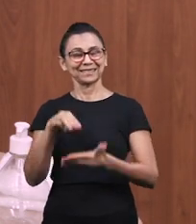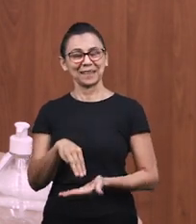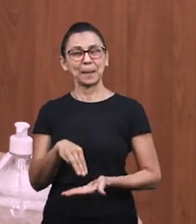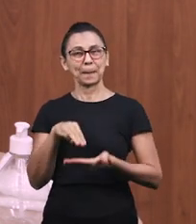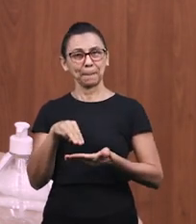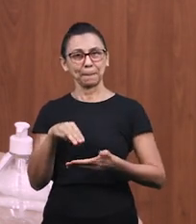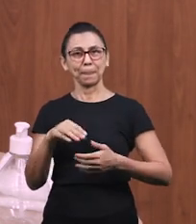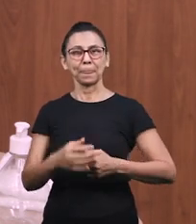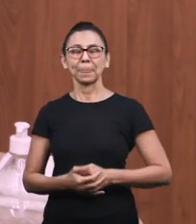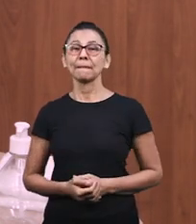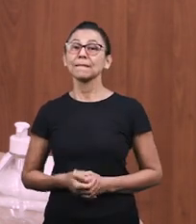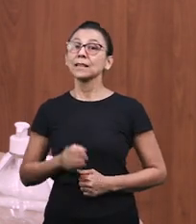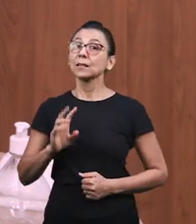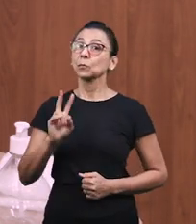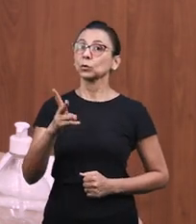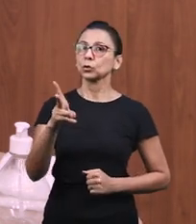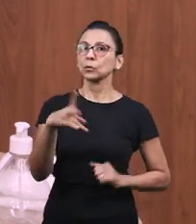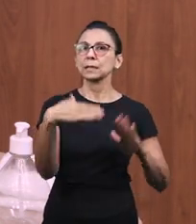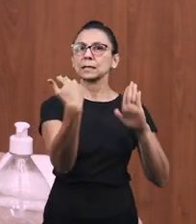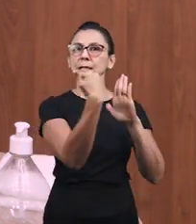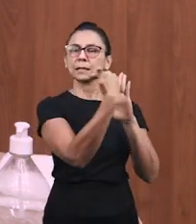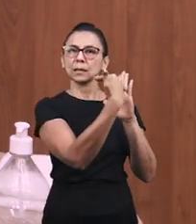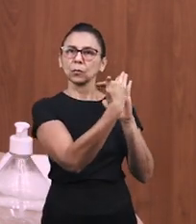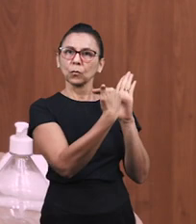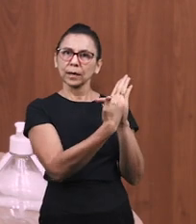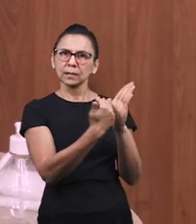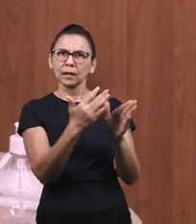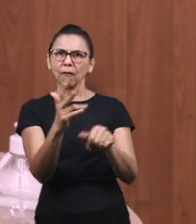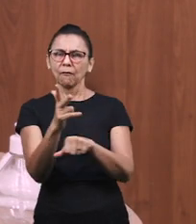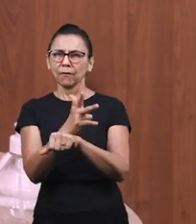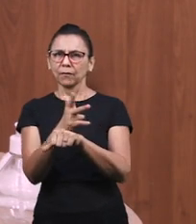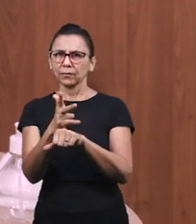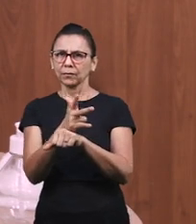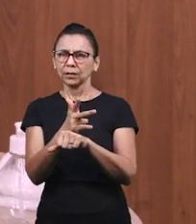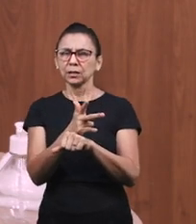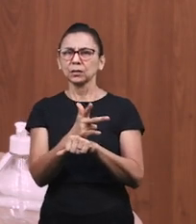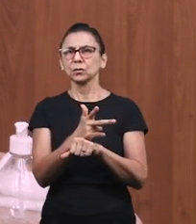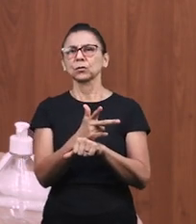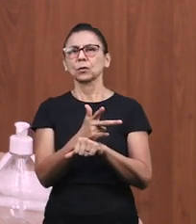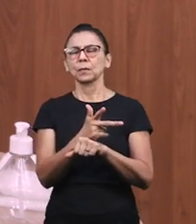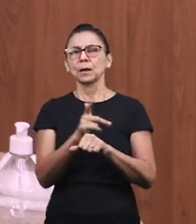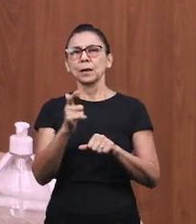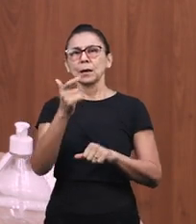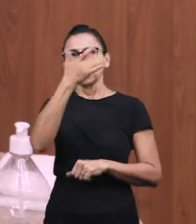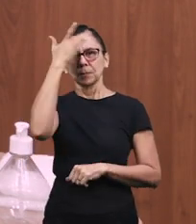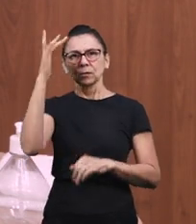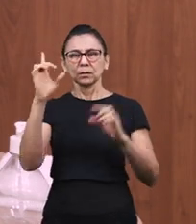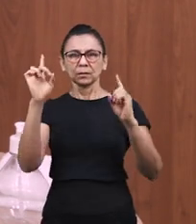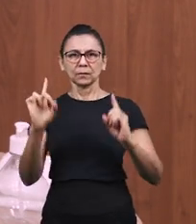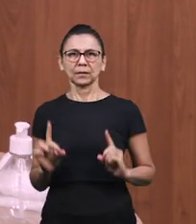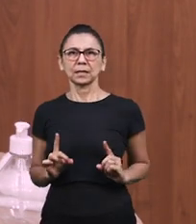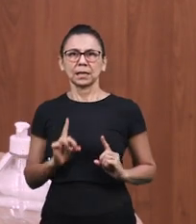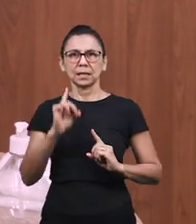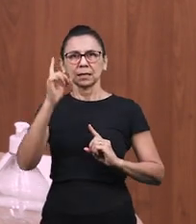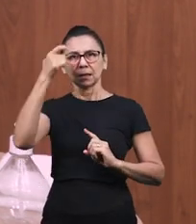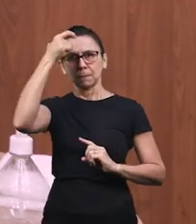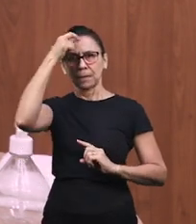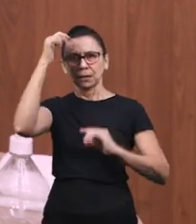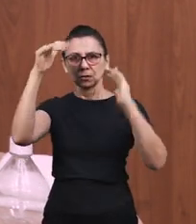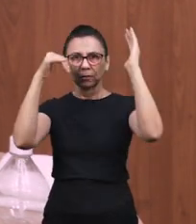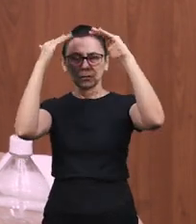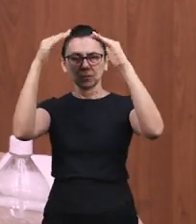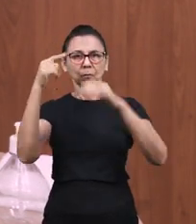Igreja Cristã Maranata. Dando continuidade a nossa sequência de vídeos sobre o desenvolvimento das pessoas com deficiência,